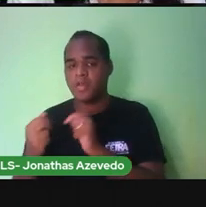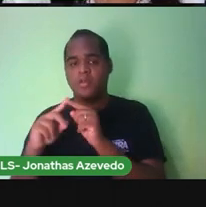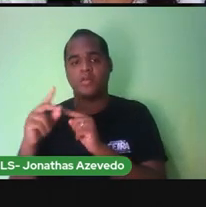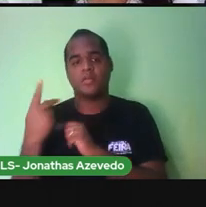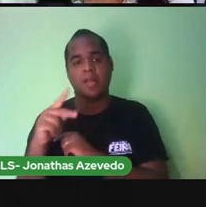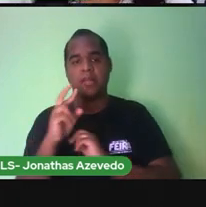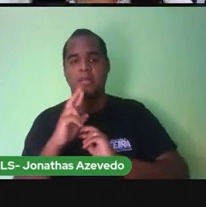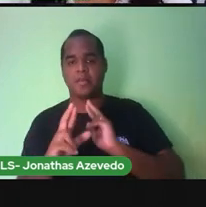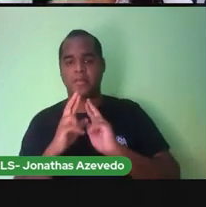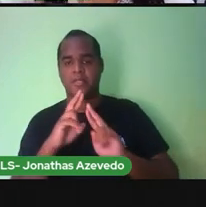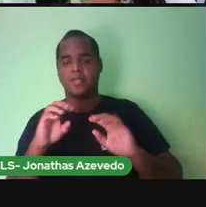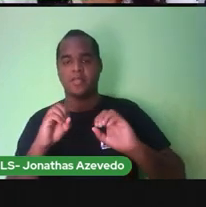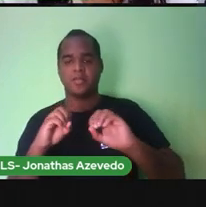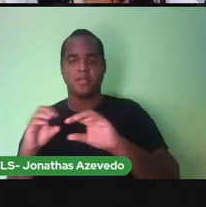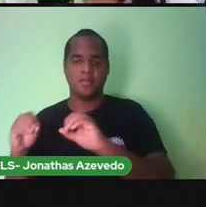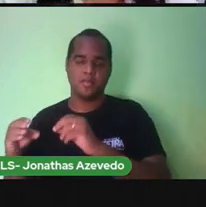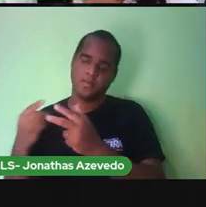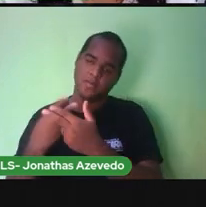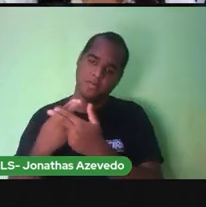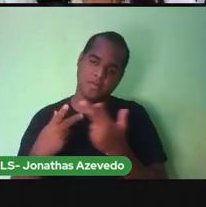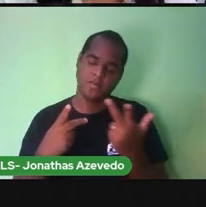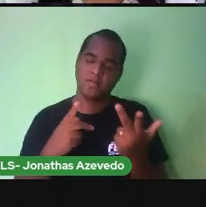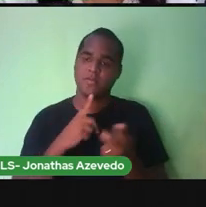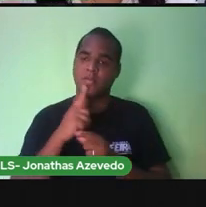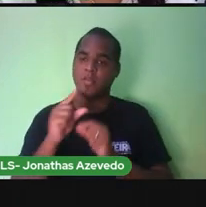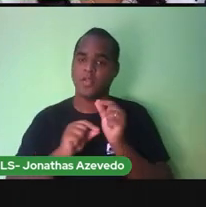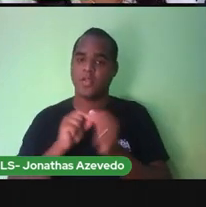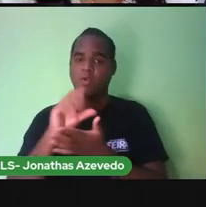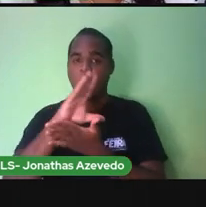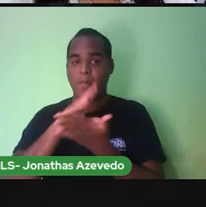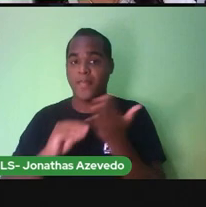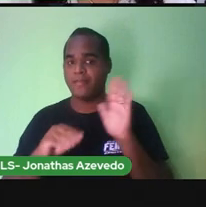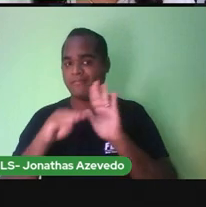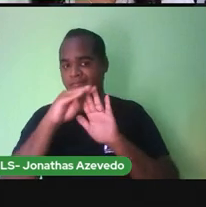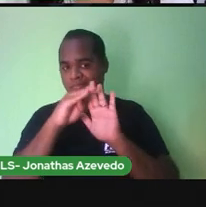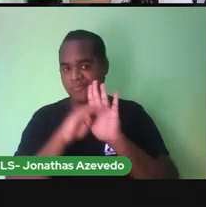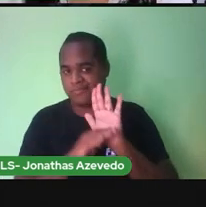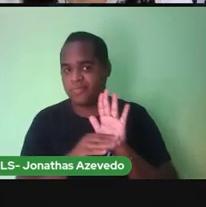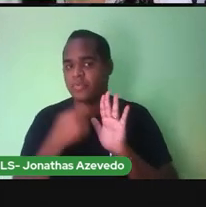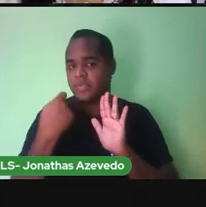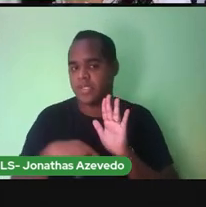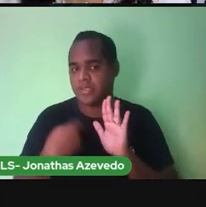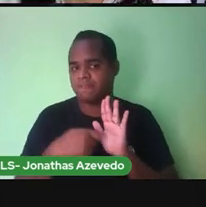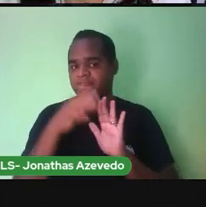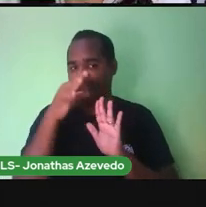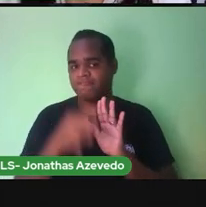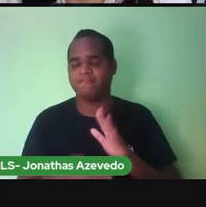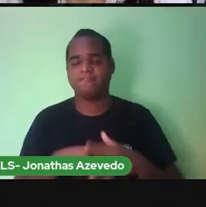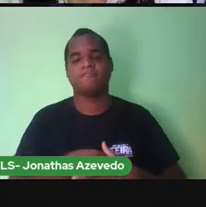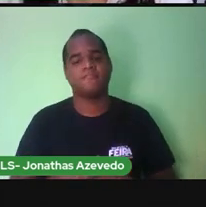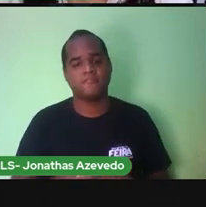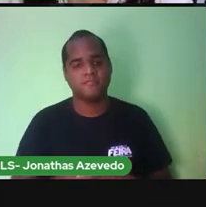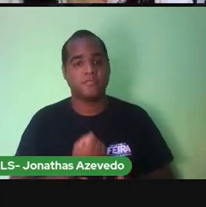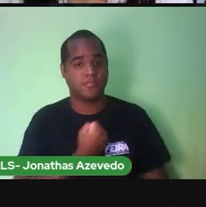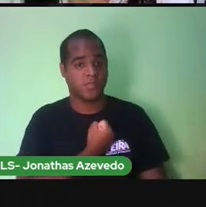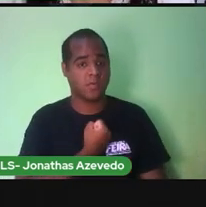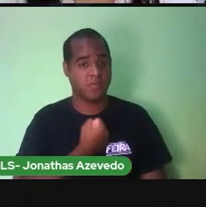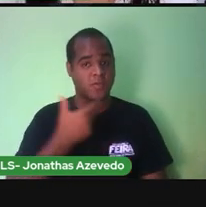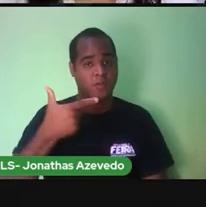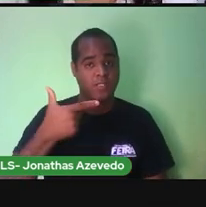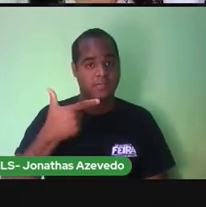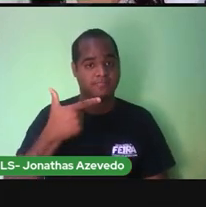Você pode até Copiar A sua listinha Tudo direitinho Número dois Da atividade